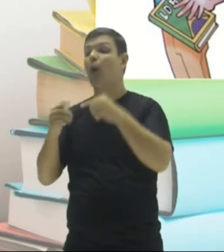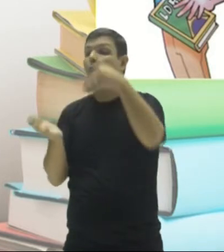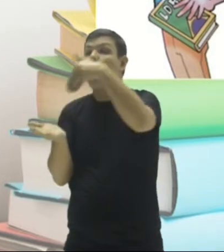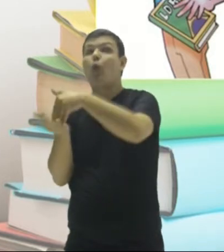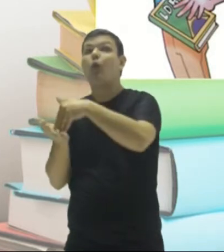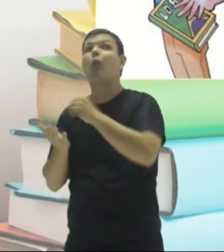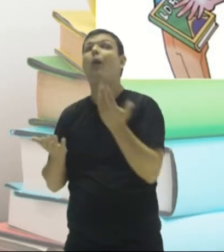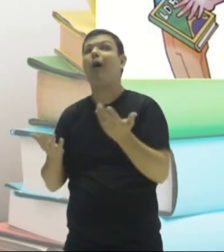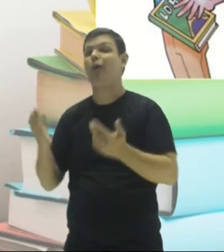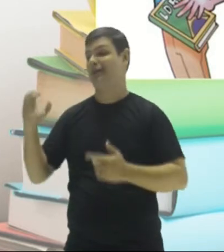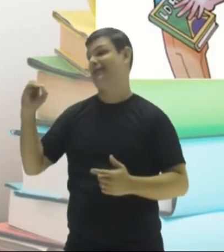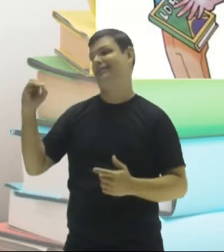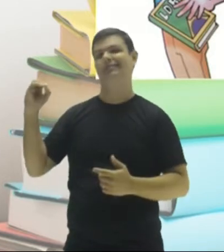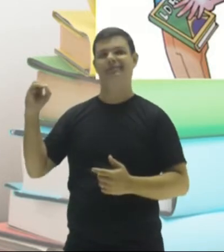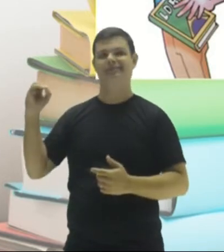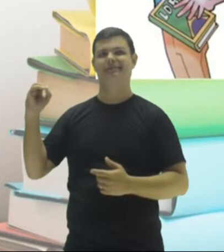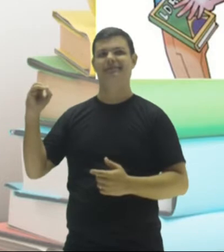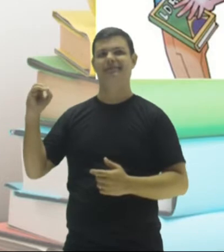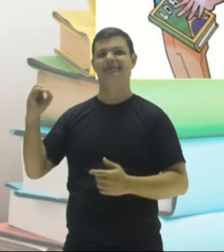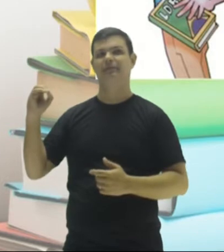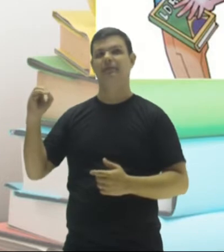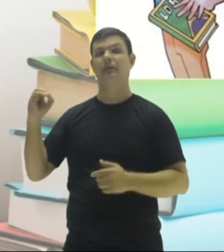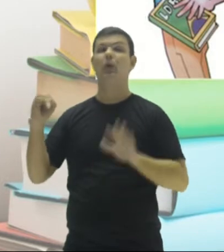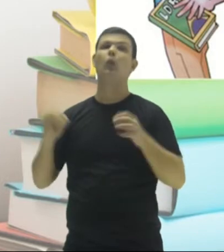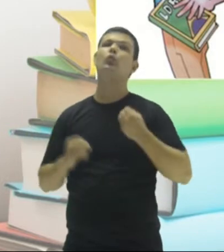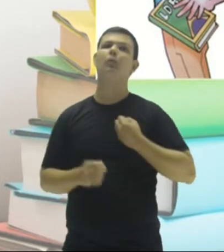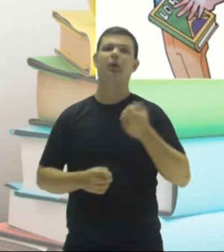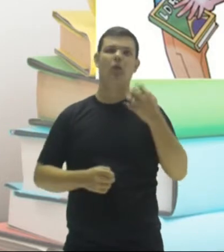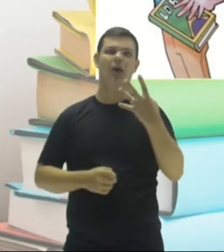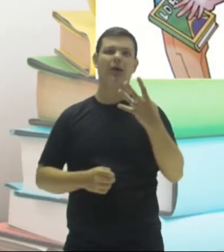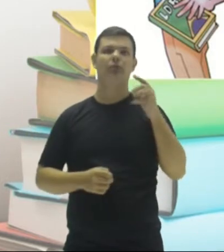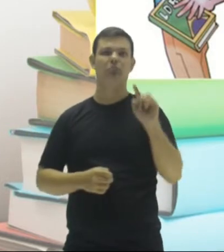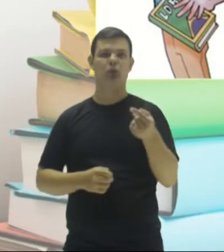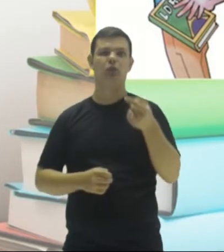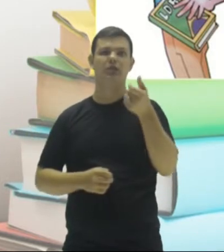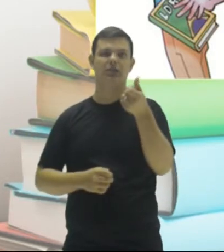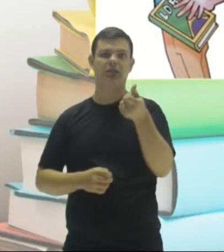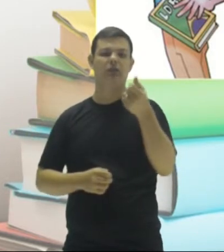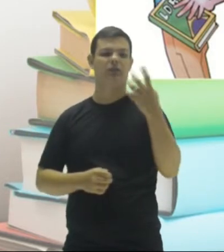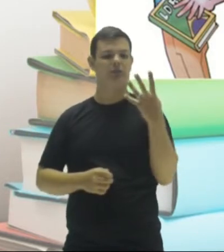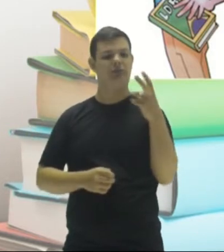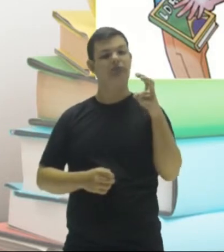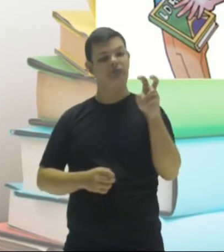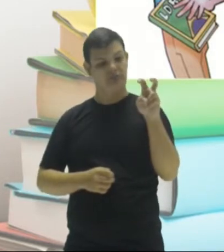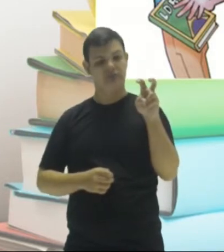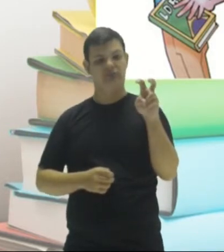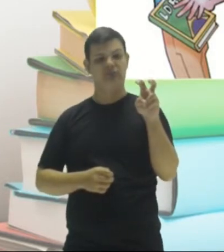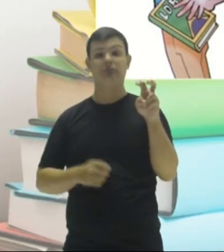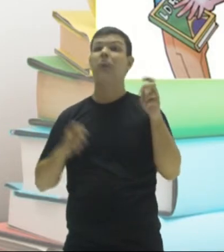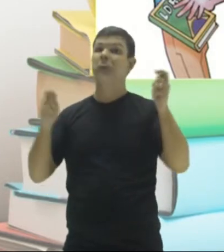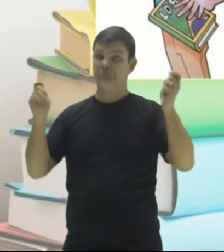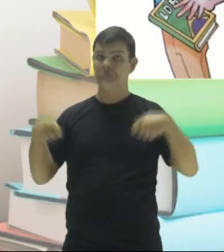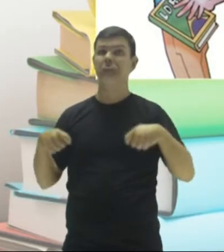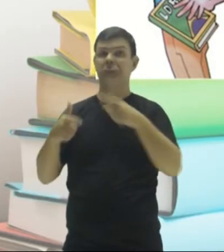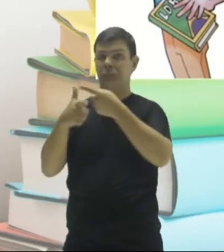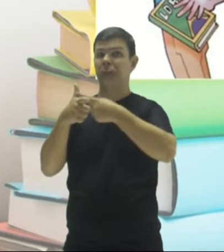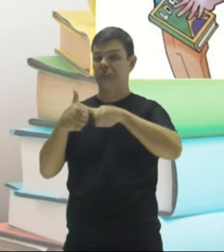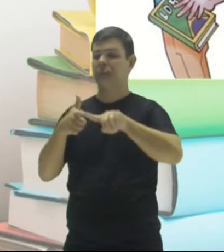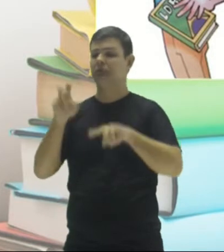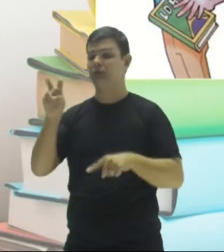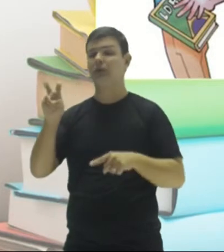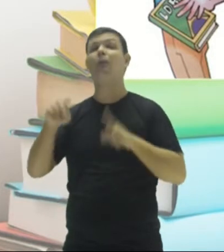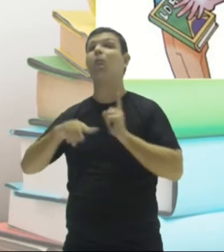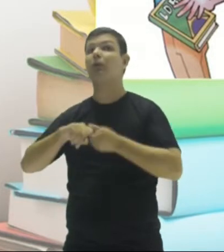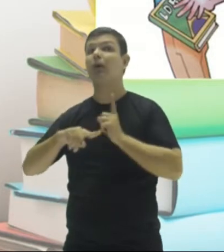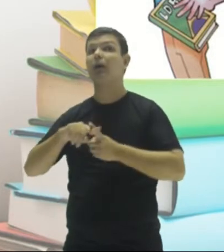termina no zero. O número quatro mil seiscentos e quarenta e cinco é divisível